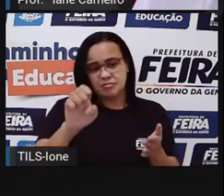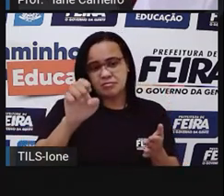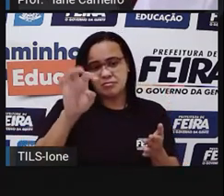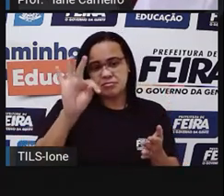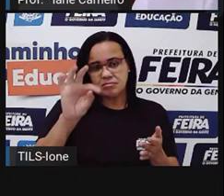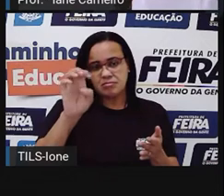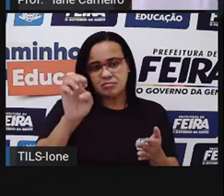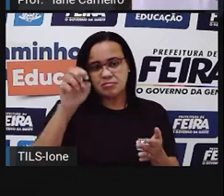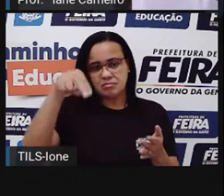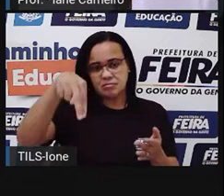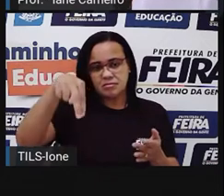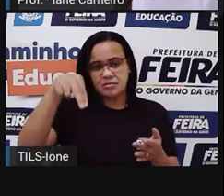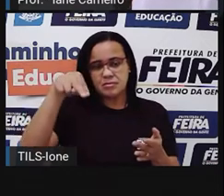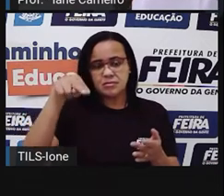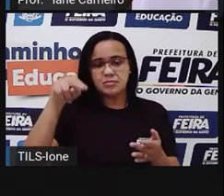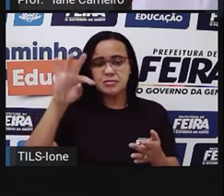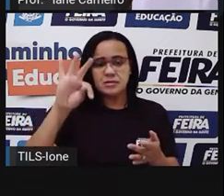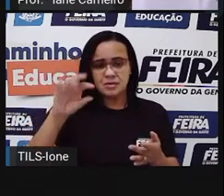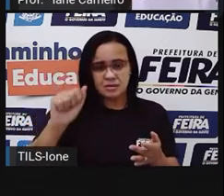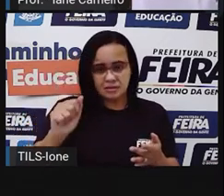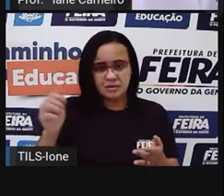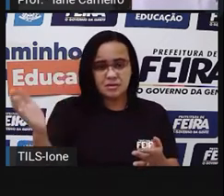70 reais. Tá bom?